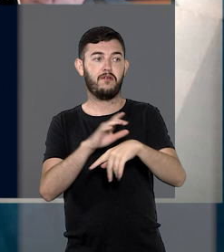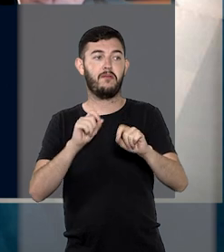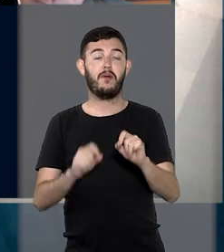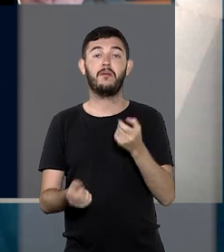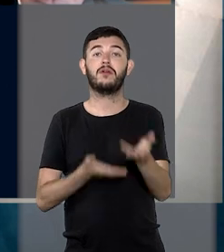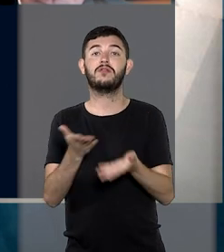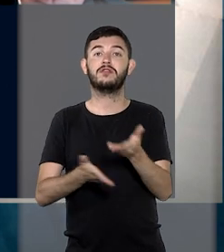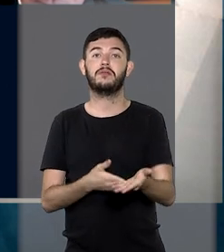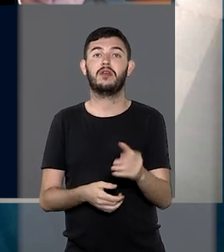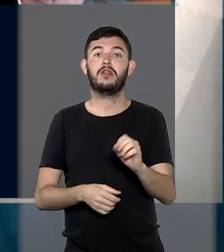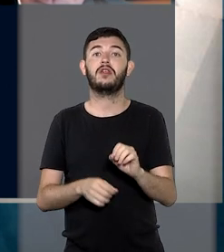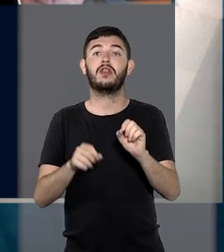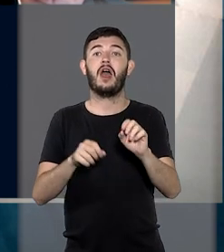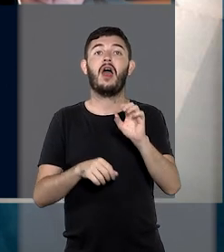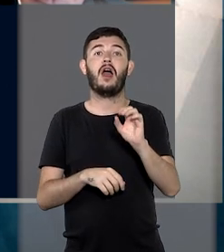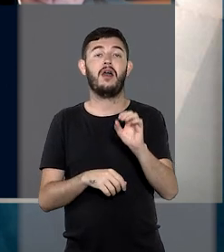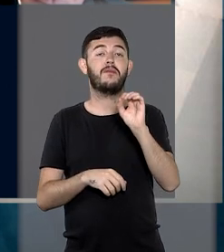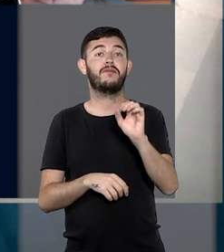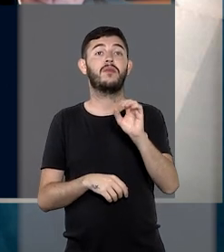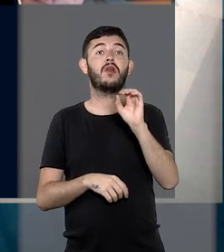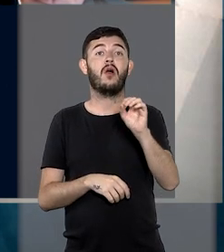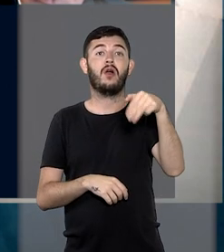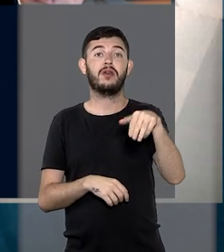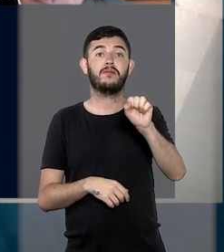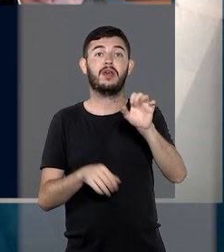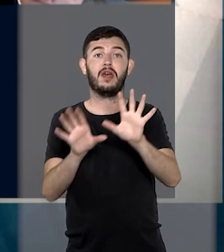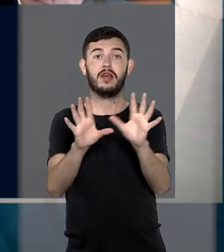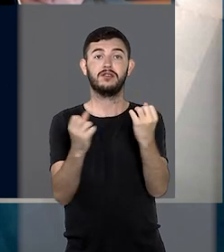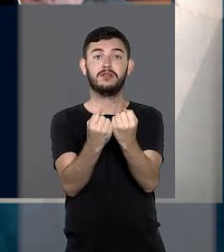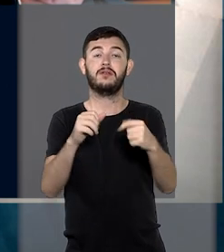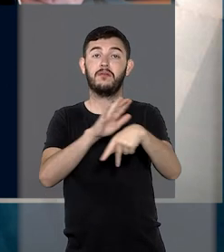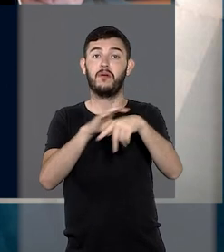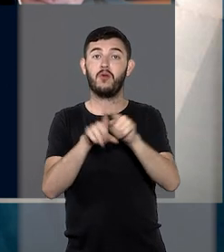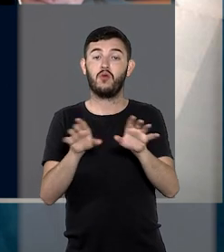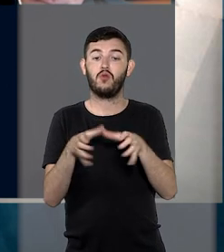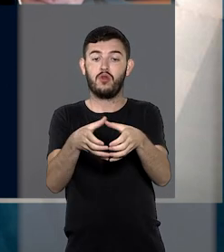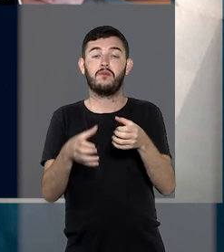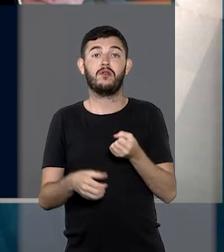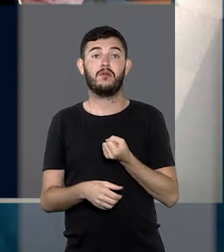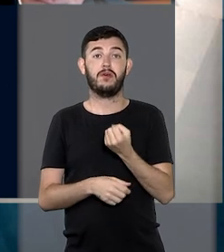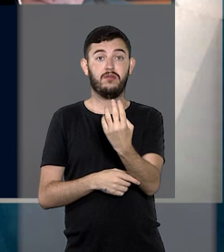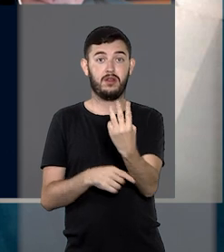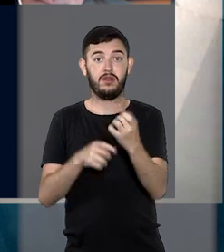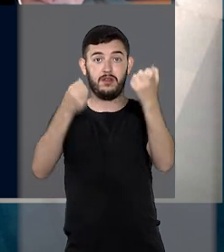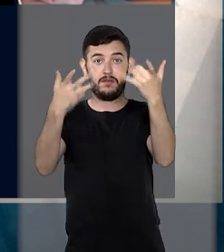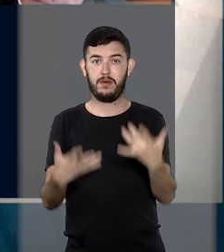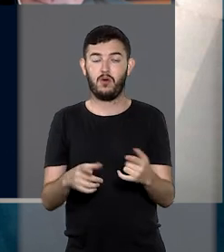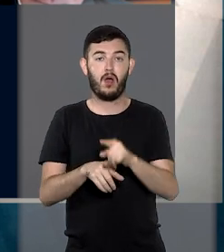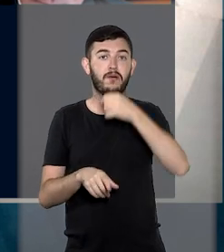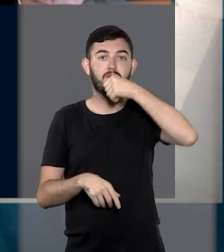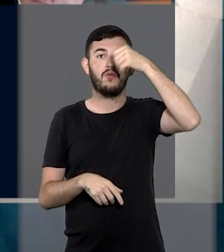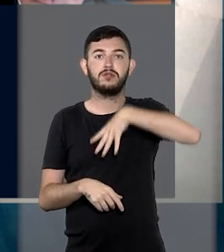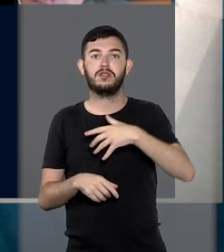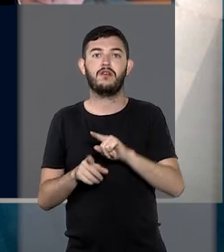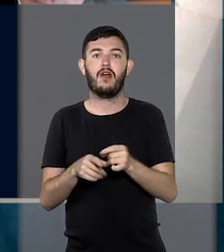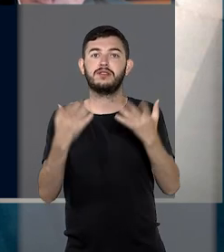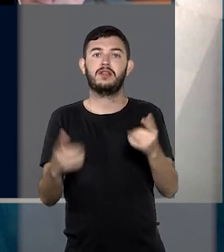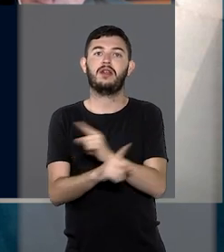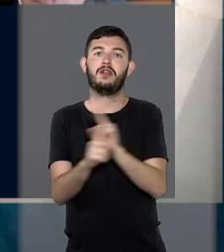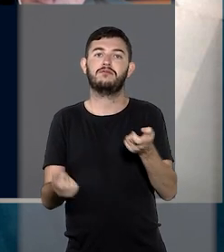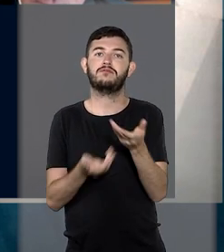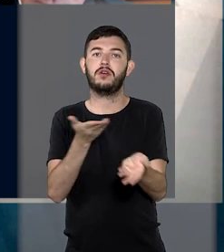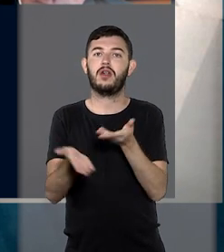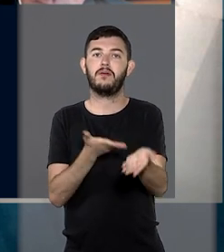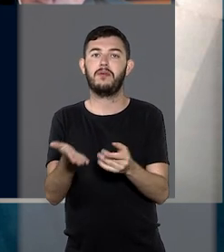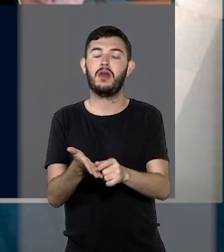o colegiado, no mesmo julgamento, manteve decisão da terceira turma da corte, que concluiu ser abusiva a recusa de cobertura de